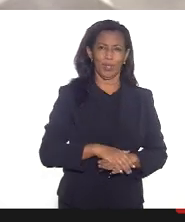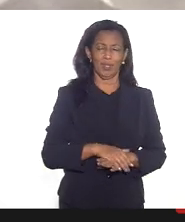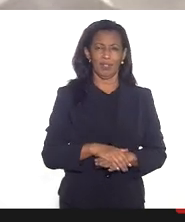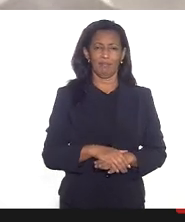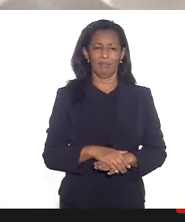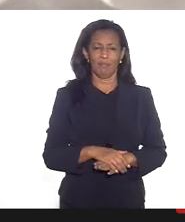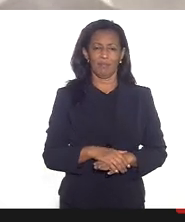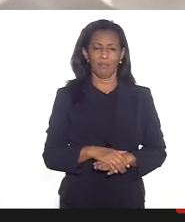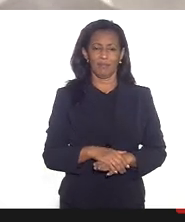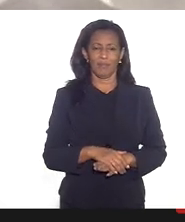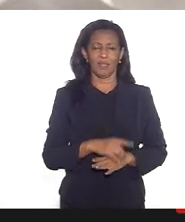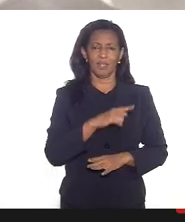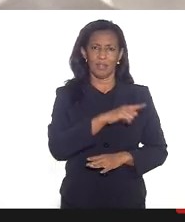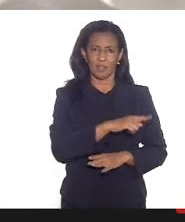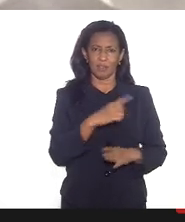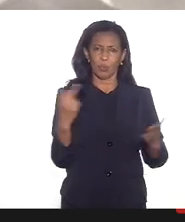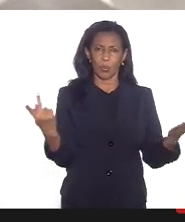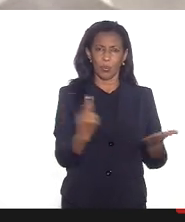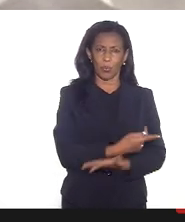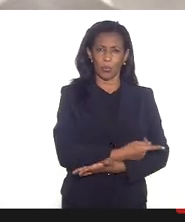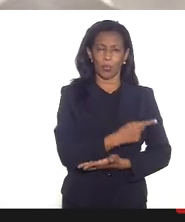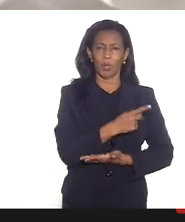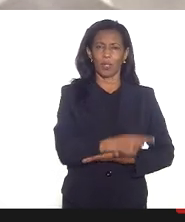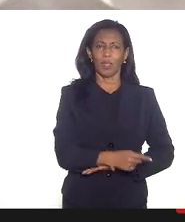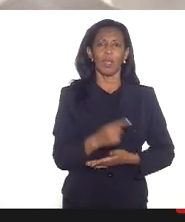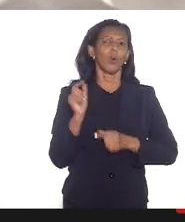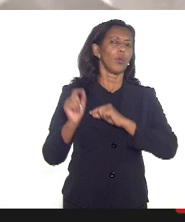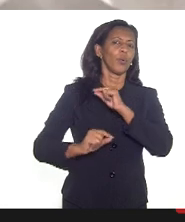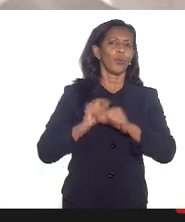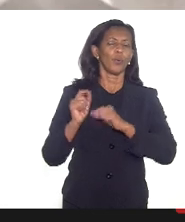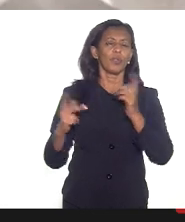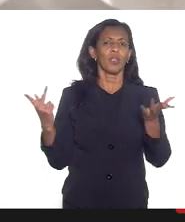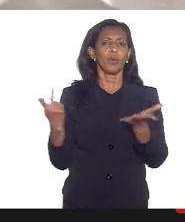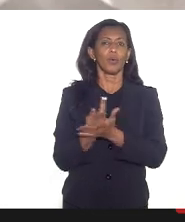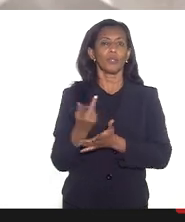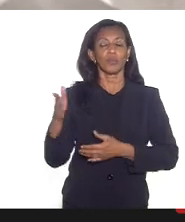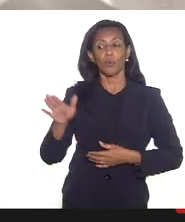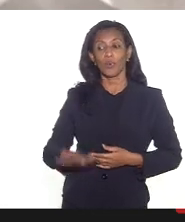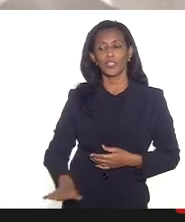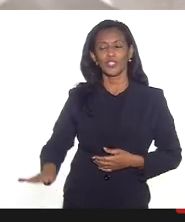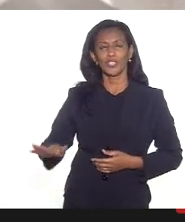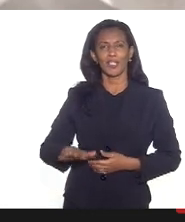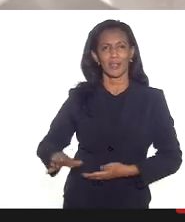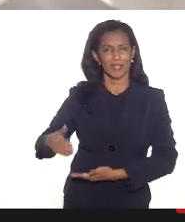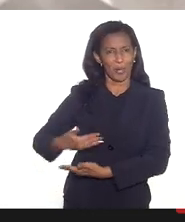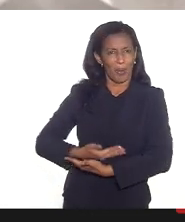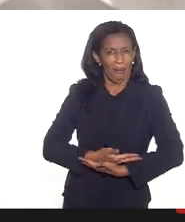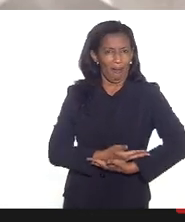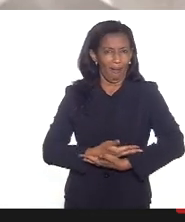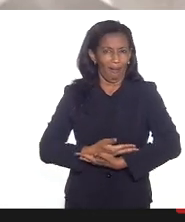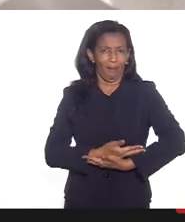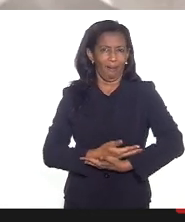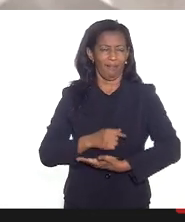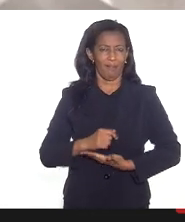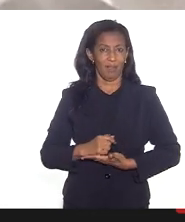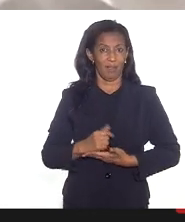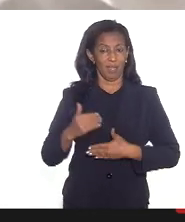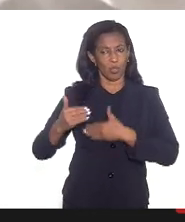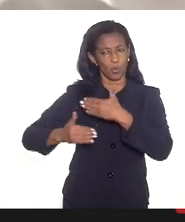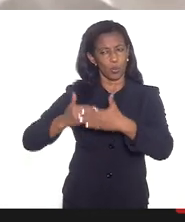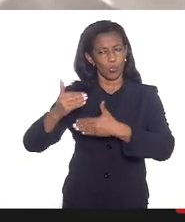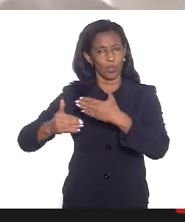desse fenômeno é o que acontece com as crianças e aí Rejane no decorrer da